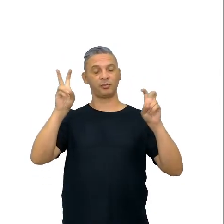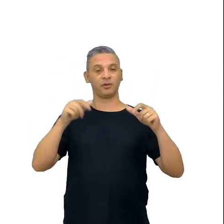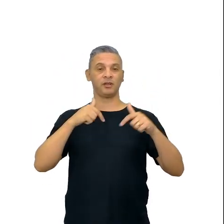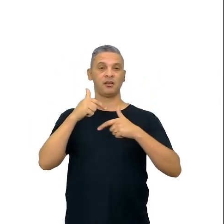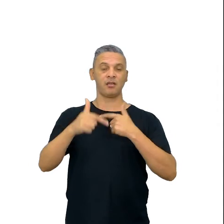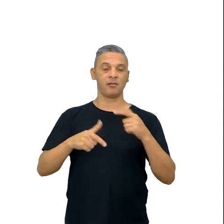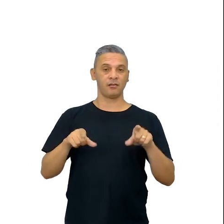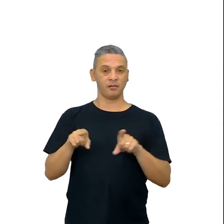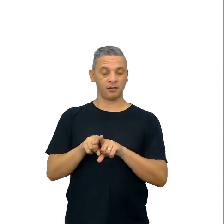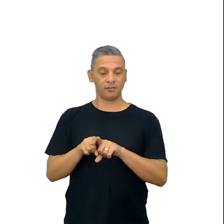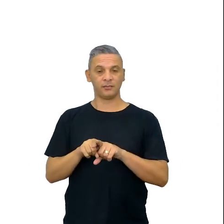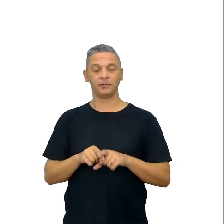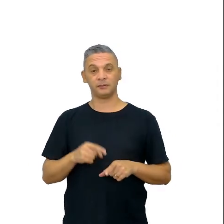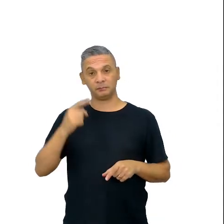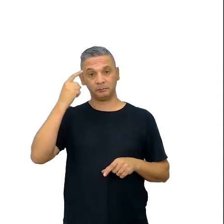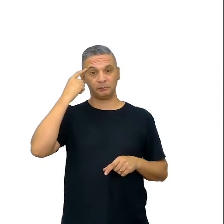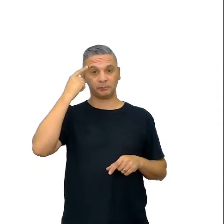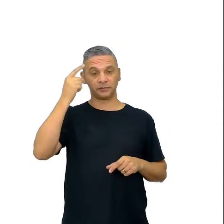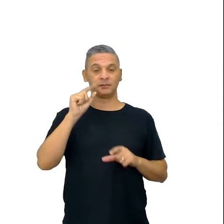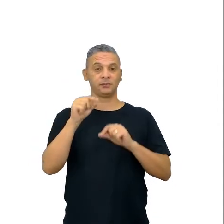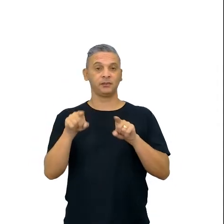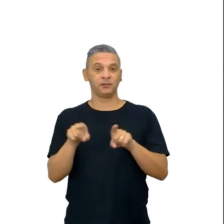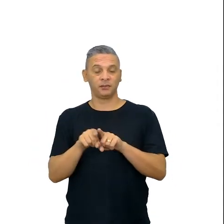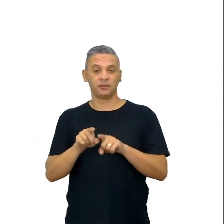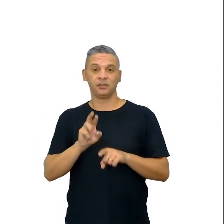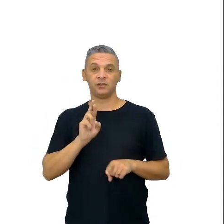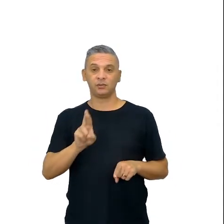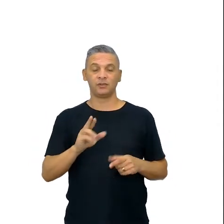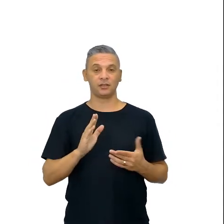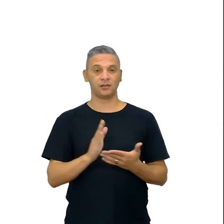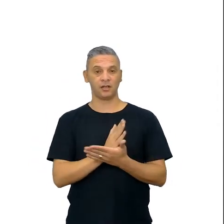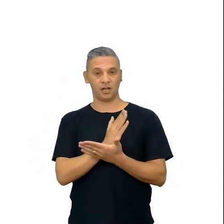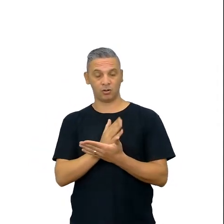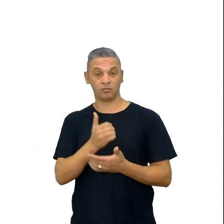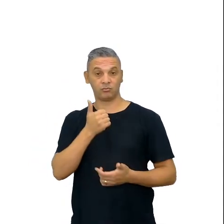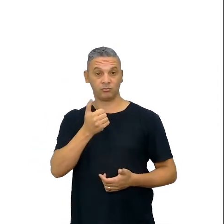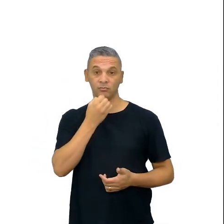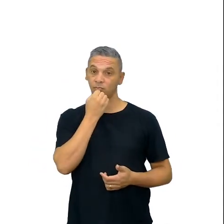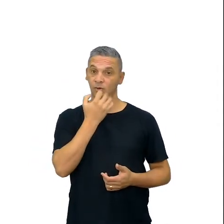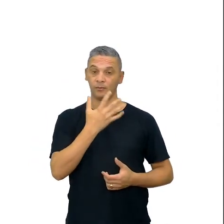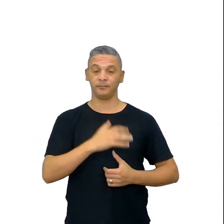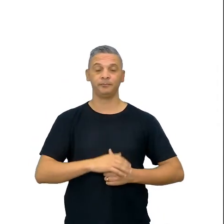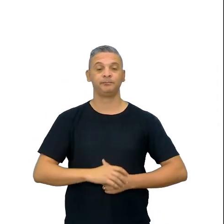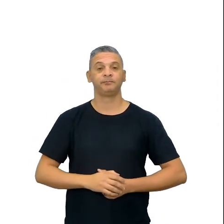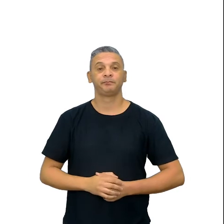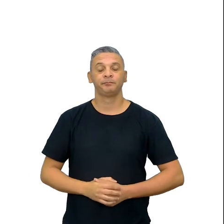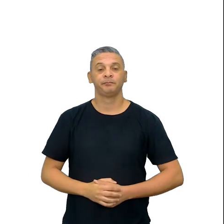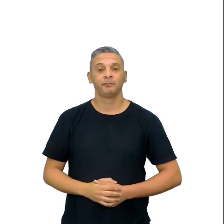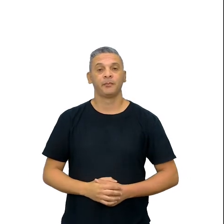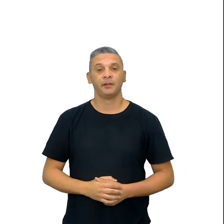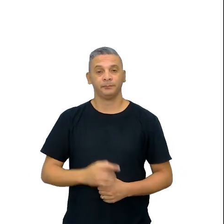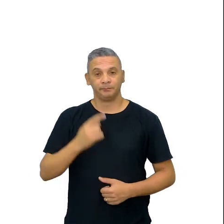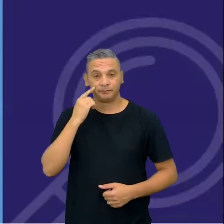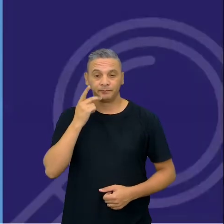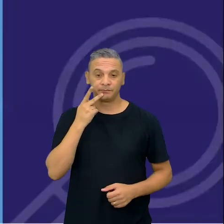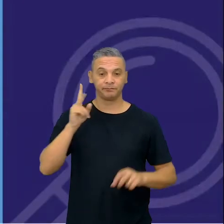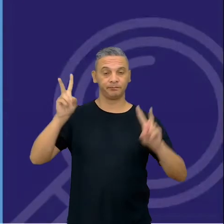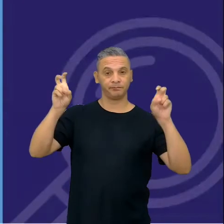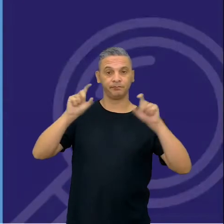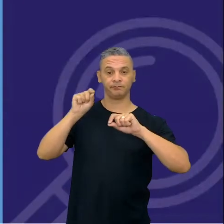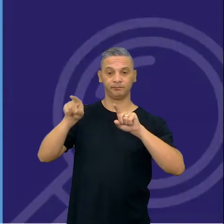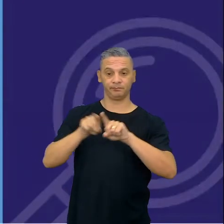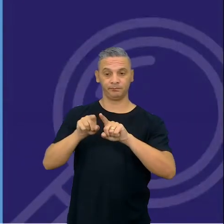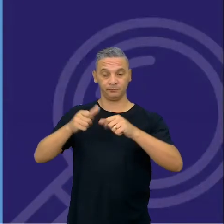e eu penso que tem surgido alguns resultados positivos, né? Bom, então, para falar sobre isso com os